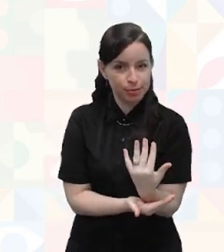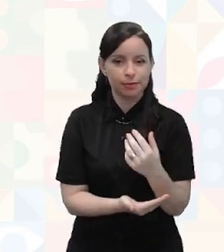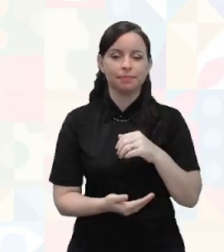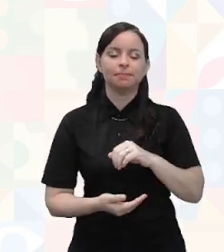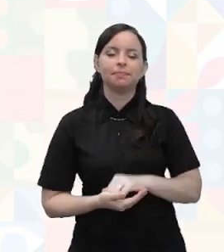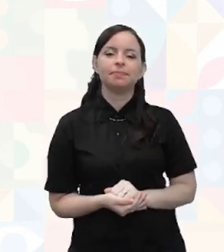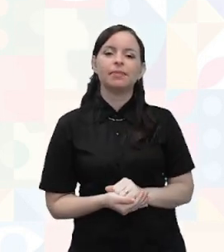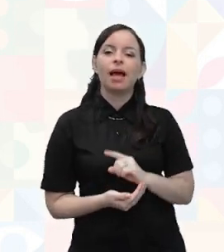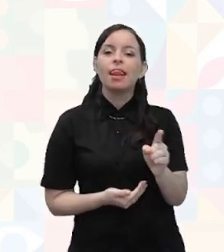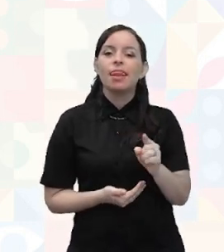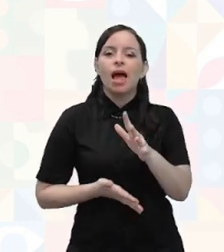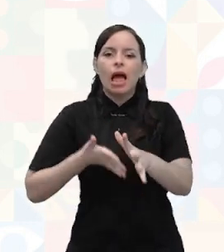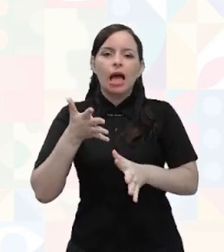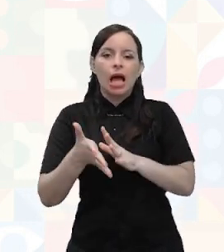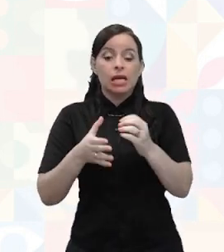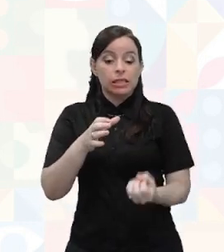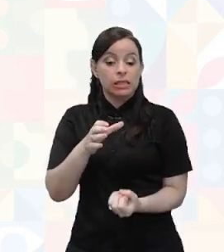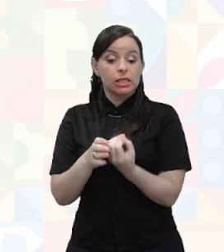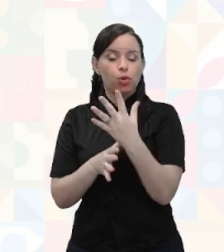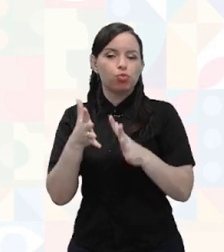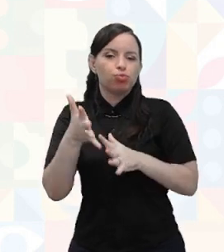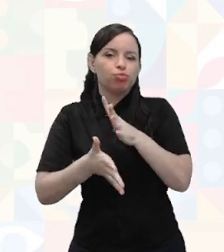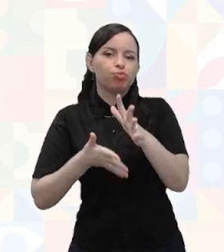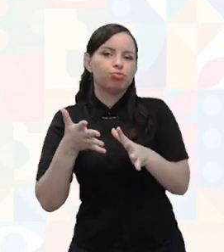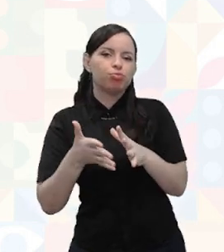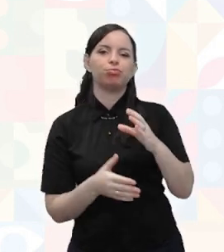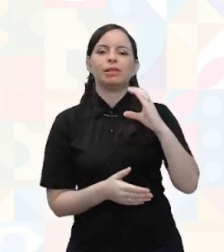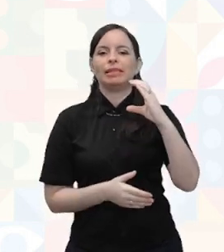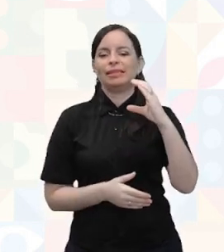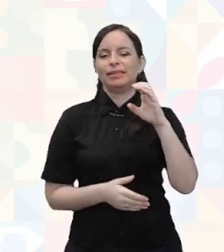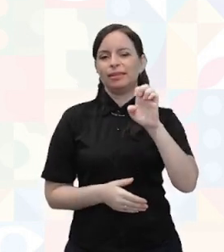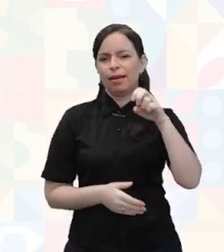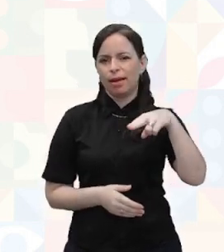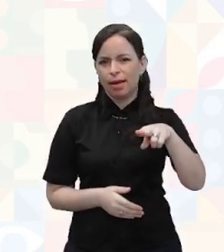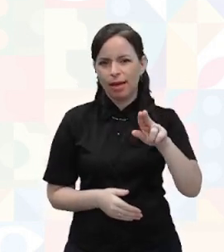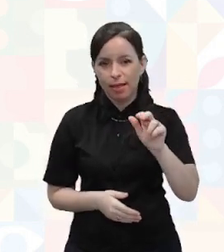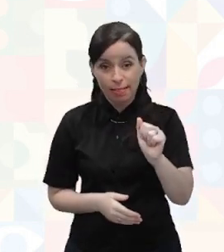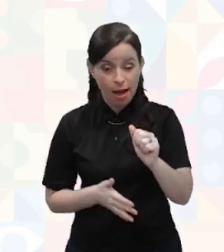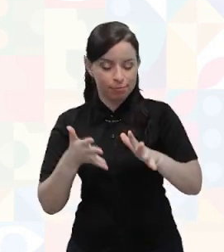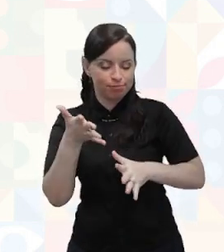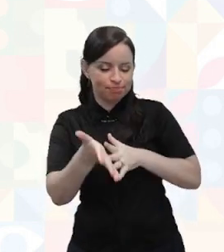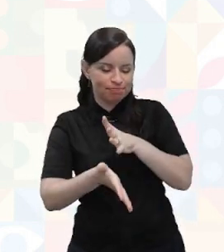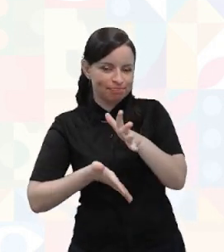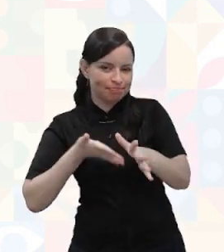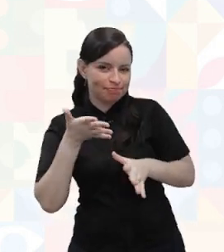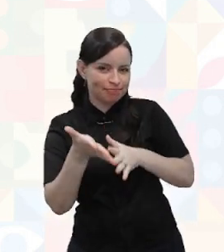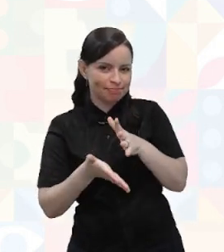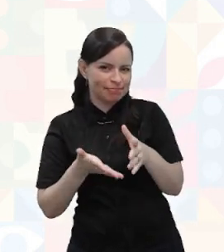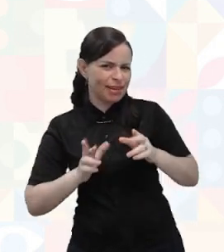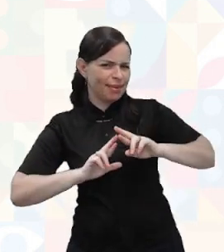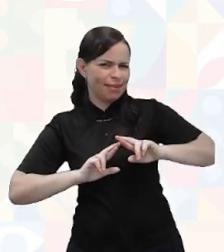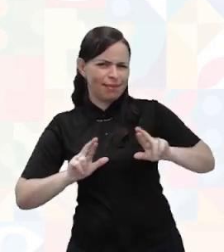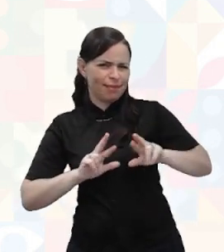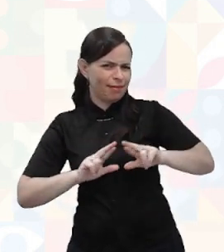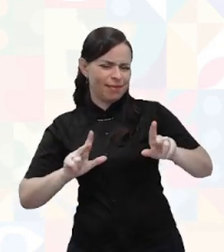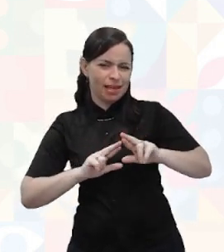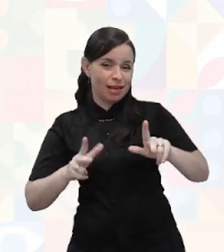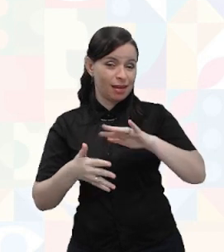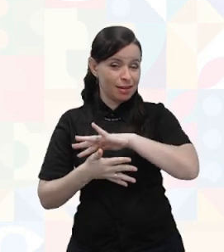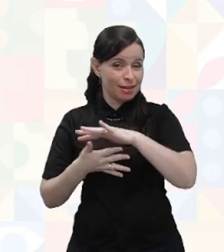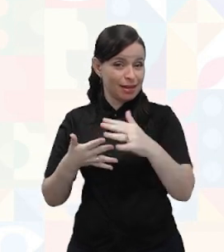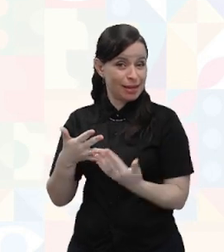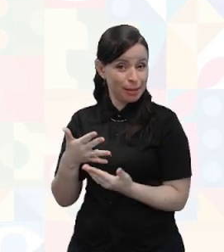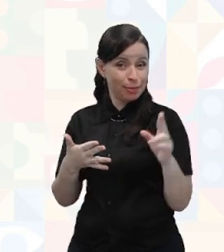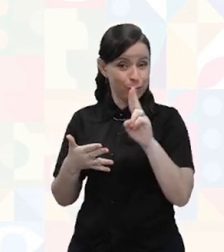língua de sinais Sena. É interessante que as pesquisas mostram que essa língua de sinais é muito diferente da Libras que nós